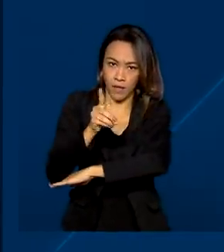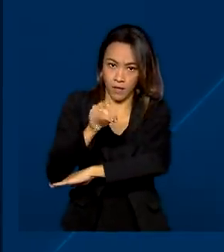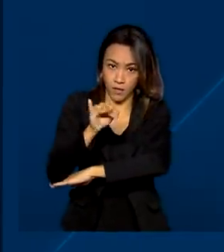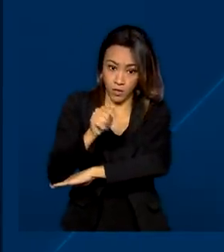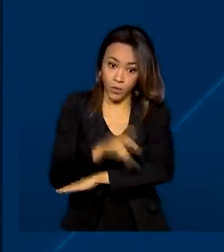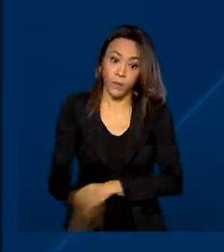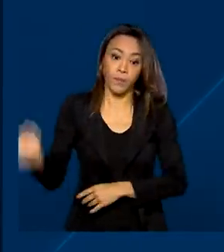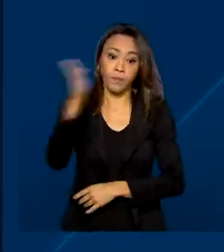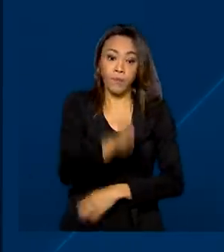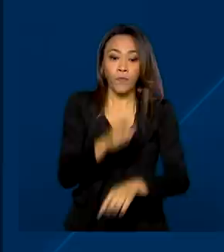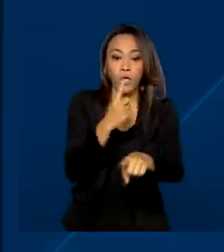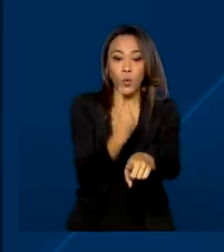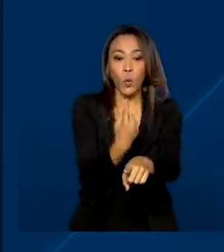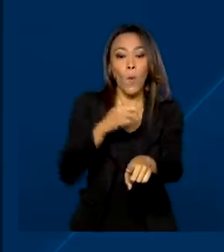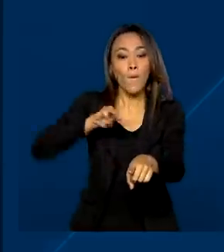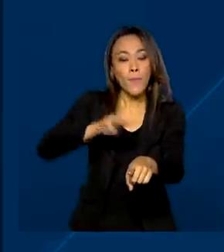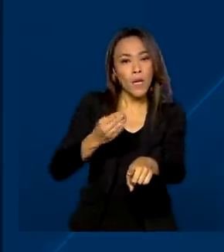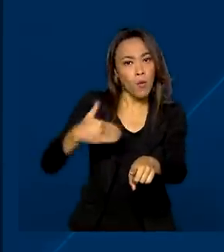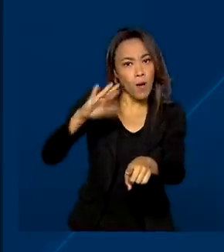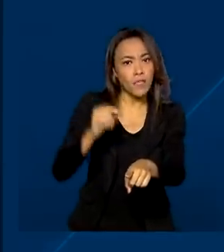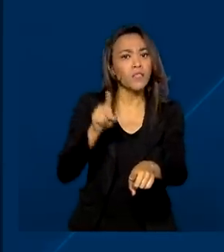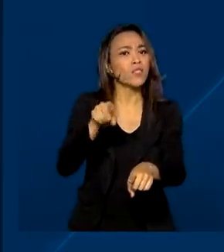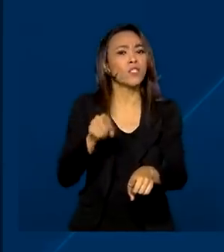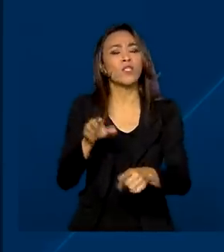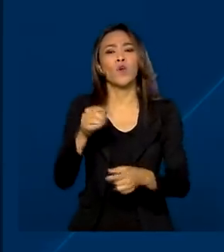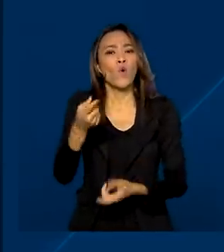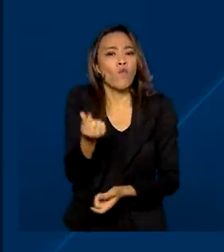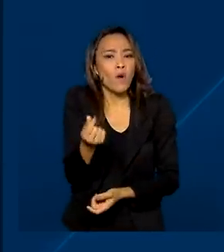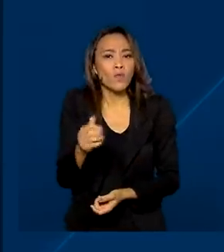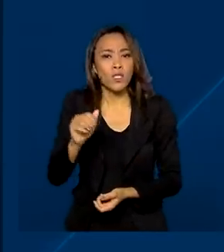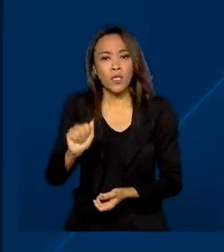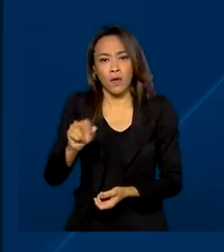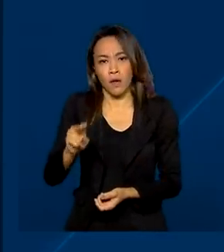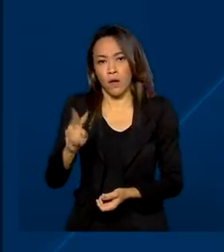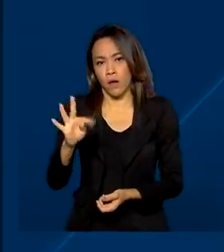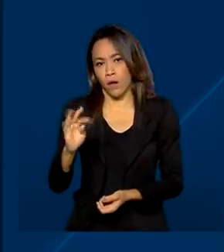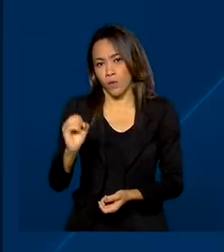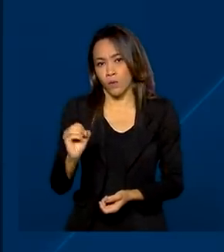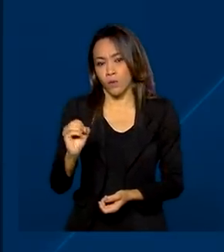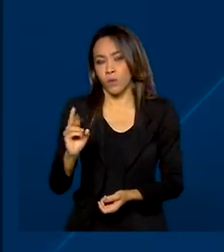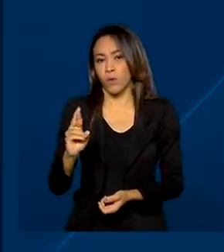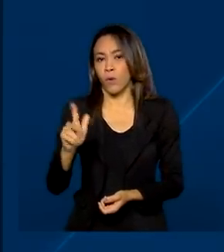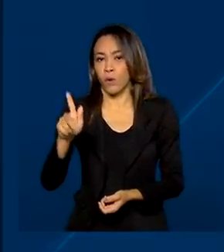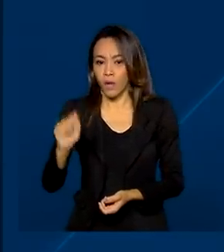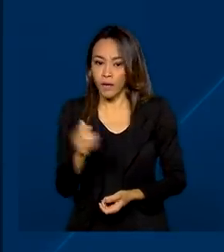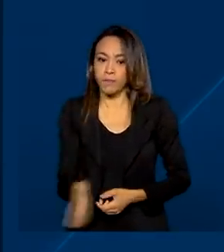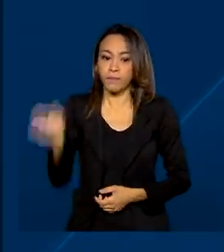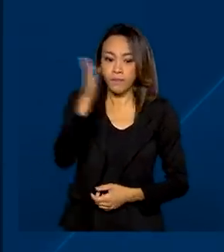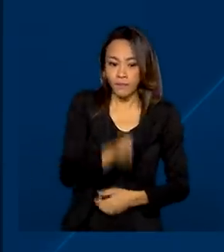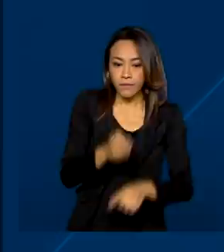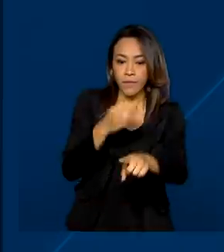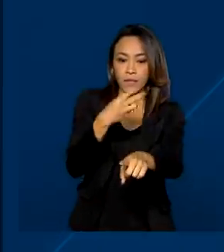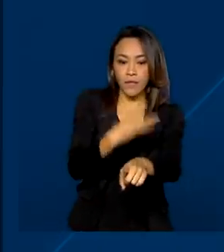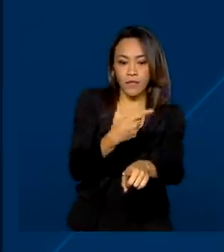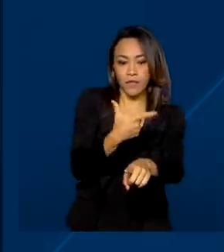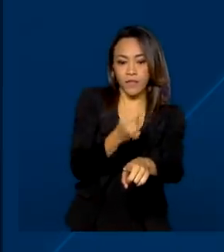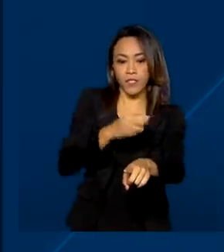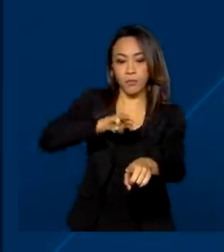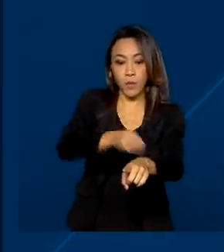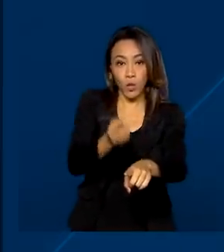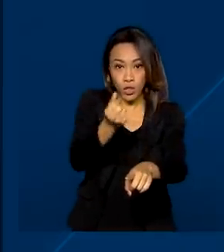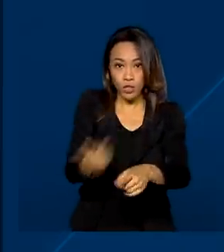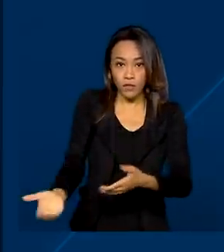bilhão de valor de outorga, sendo que R$ 320 milhões vão diretamente para os